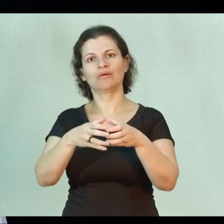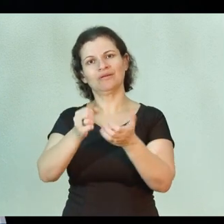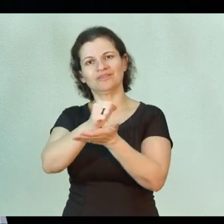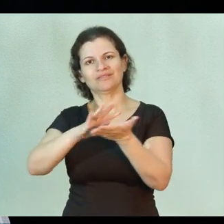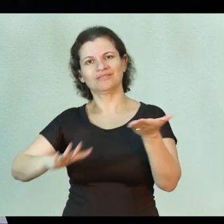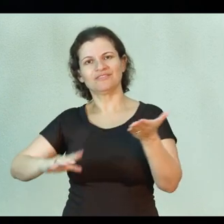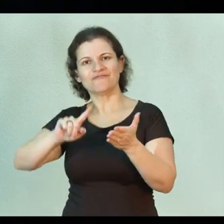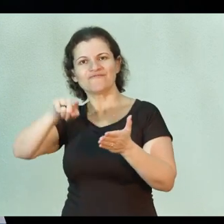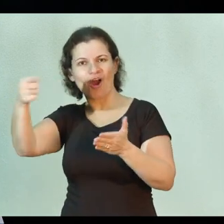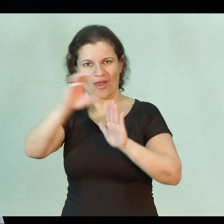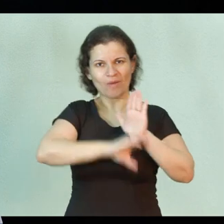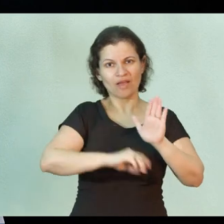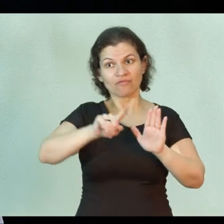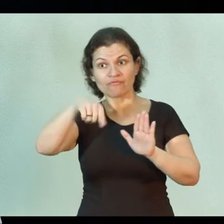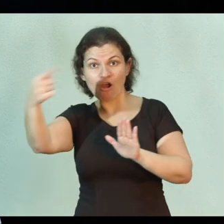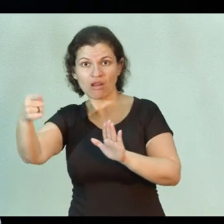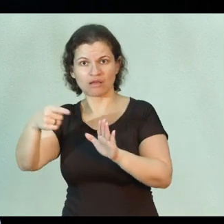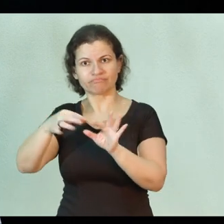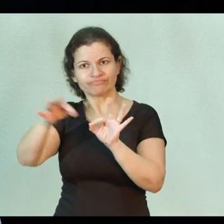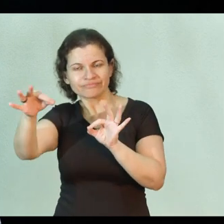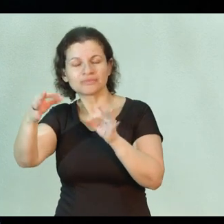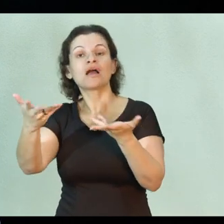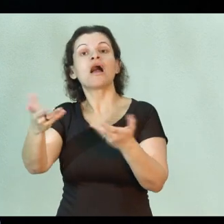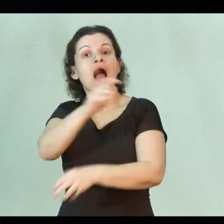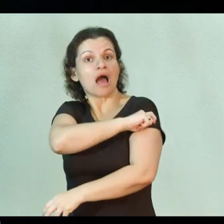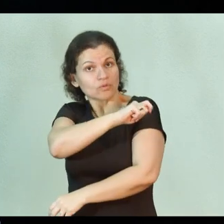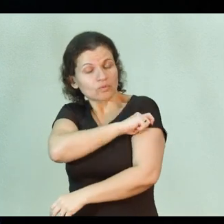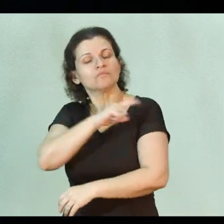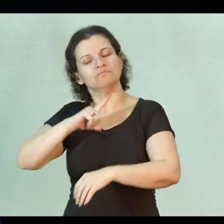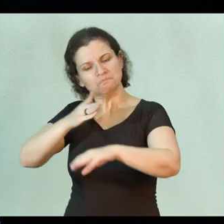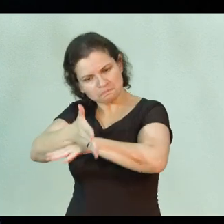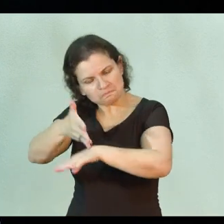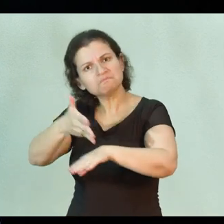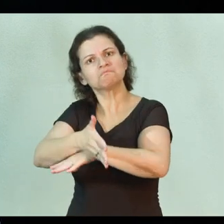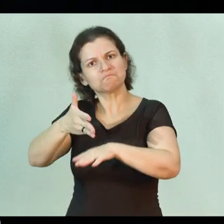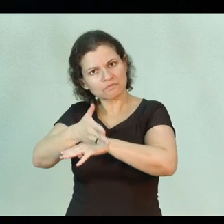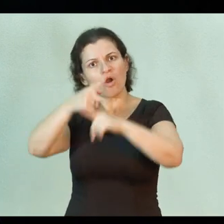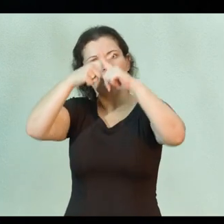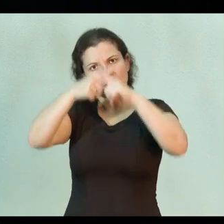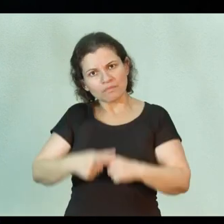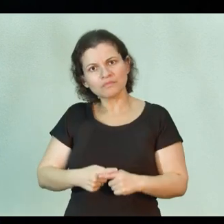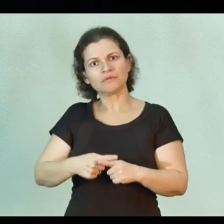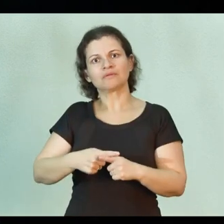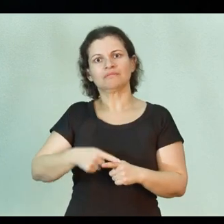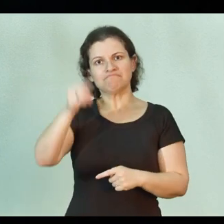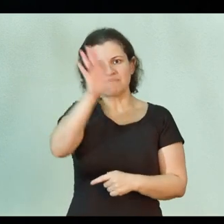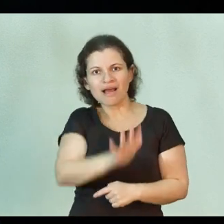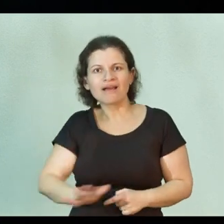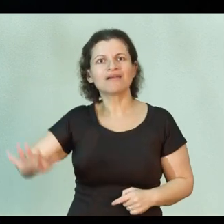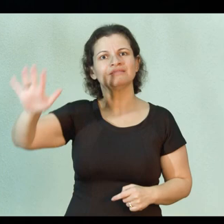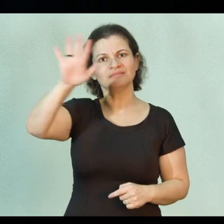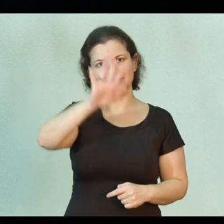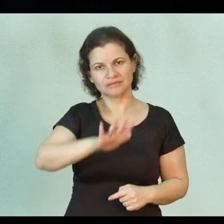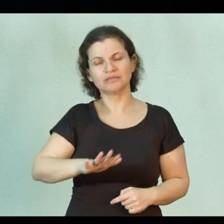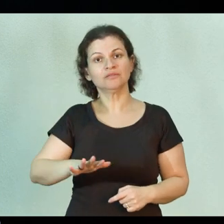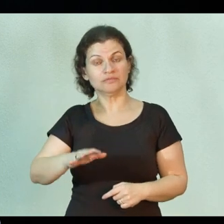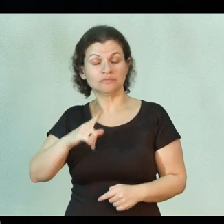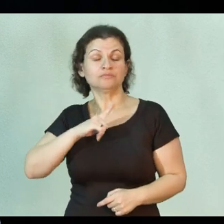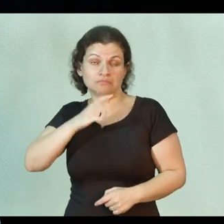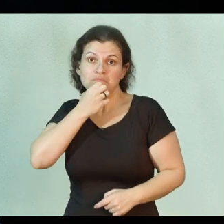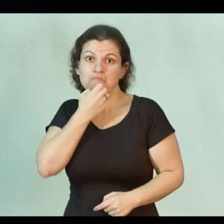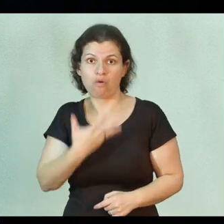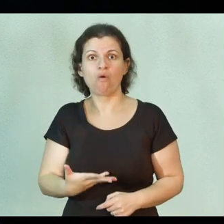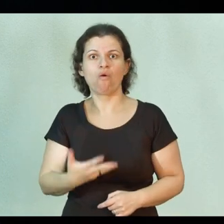extracurriculares e os alunos têm participado nas competições nacionais com bons